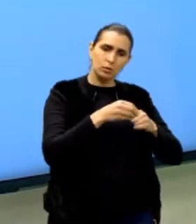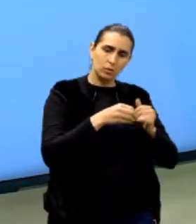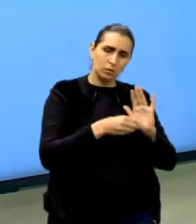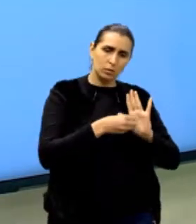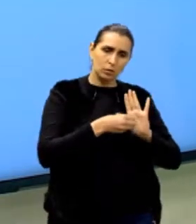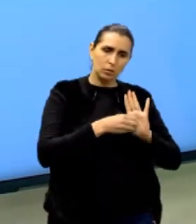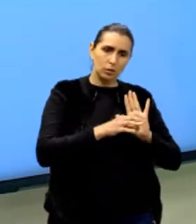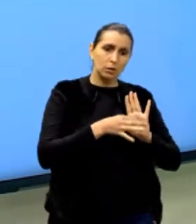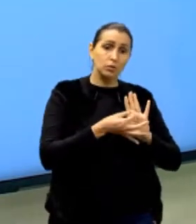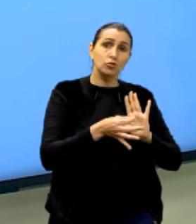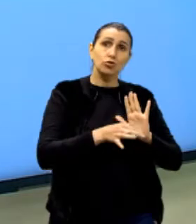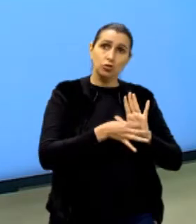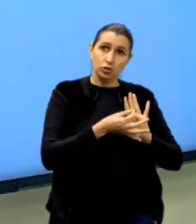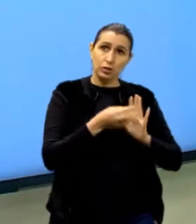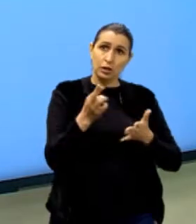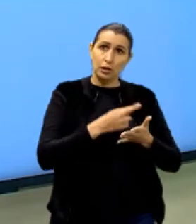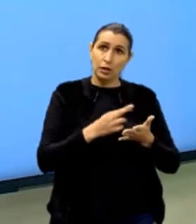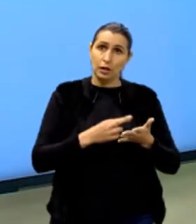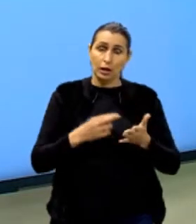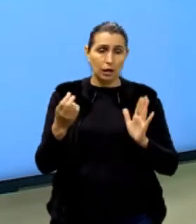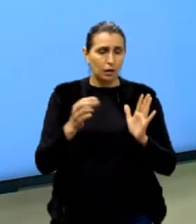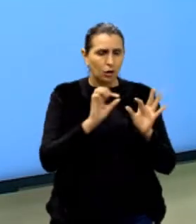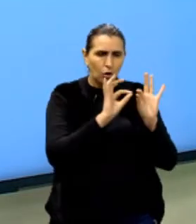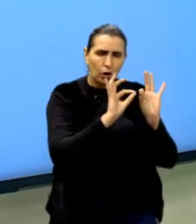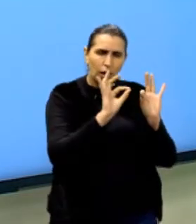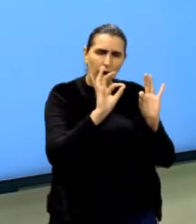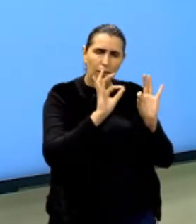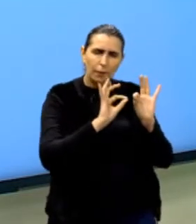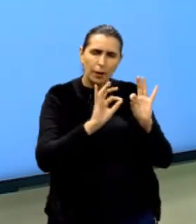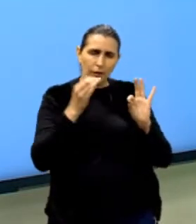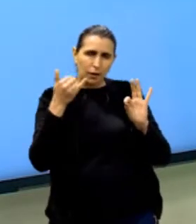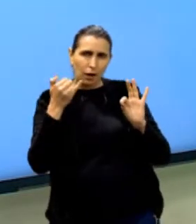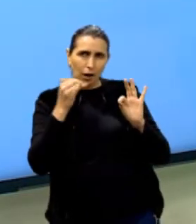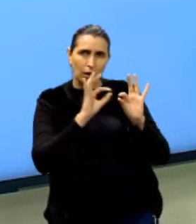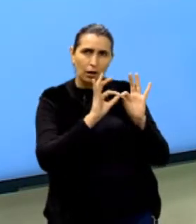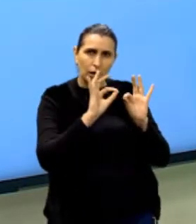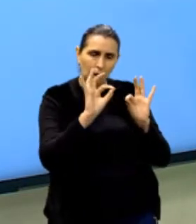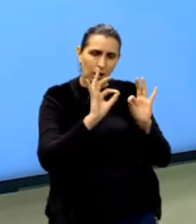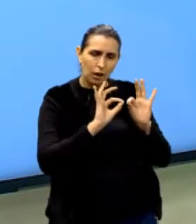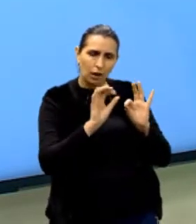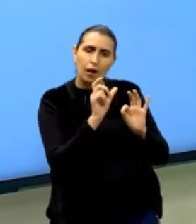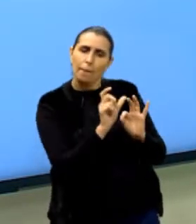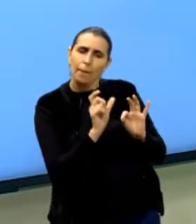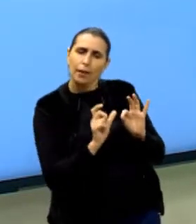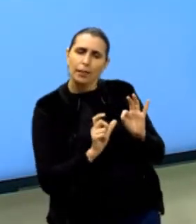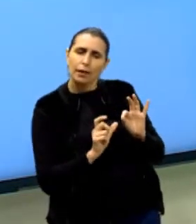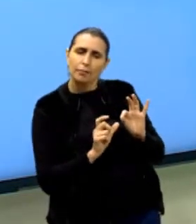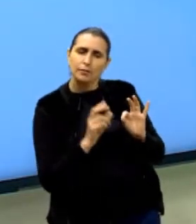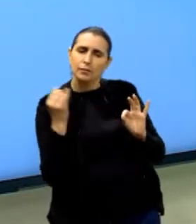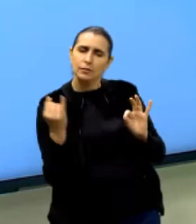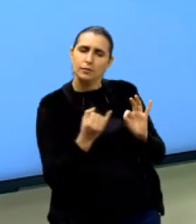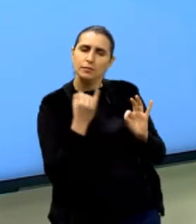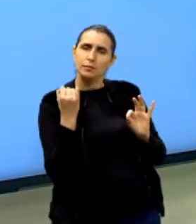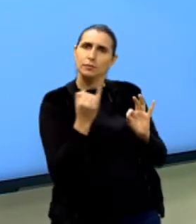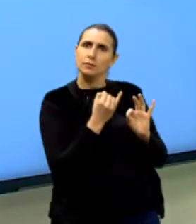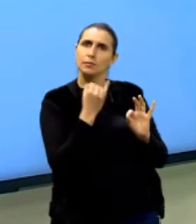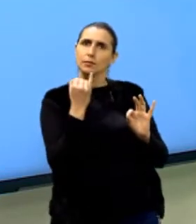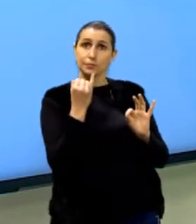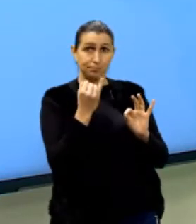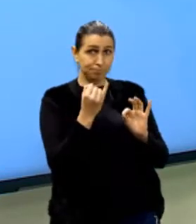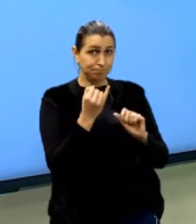fazer nesse comando? A gente vai marcar com a nossa caneta palavras-chave, que são palavras